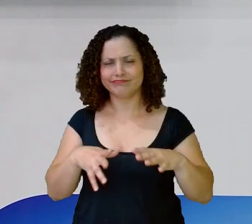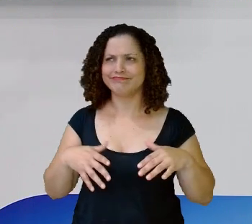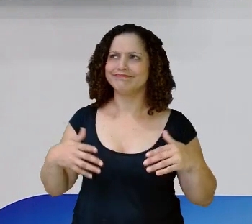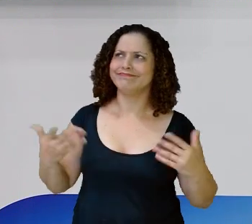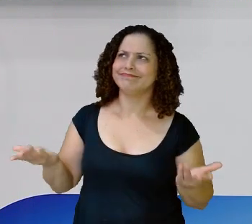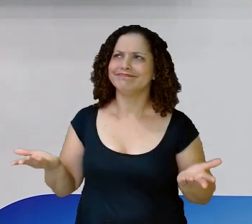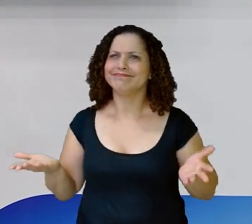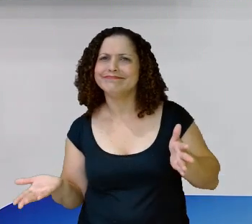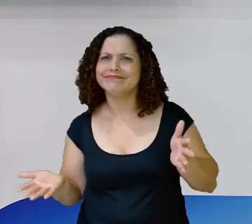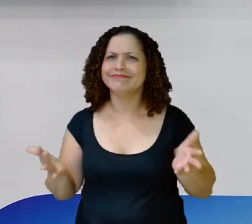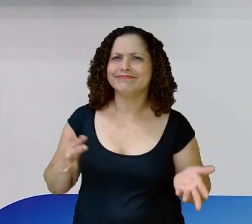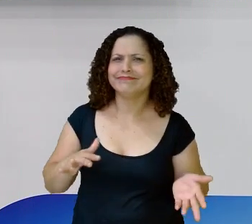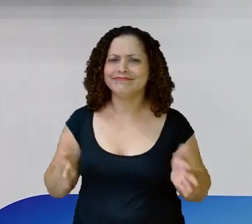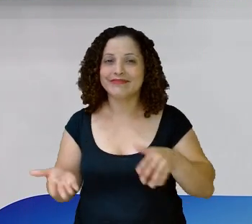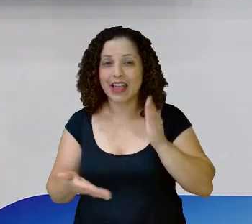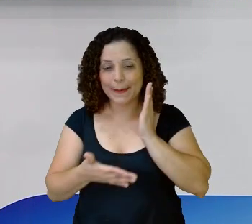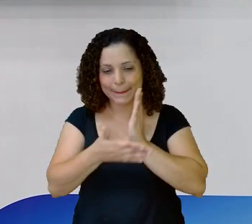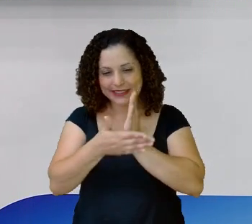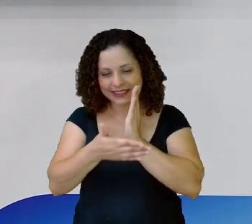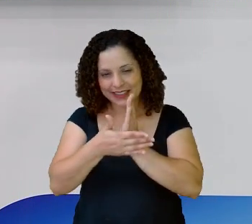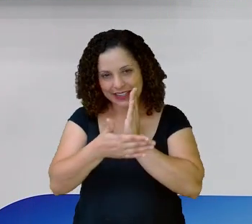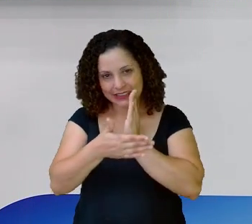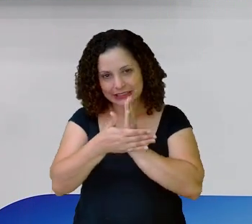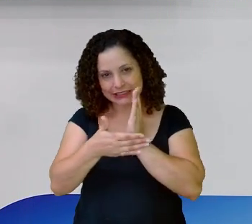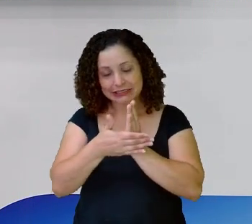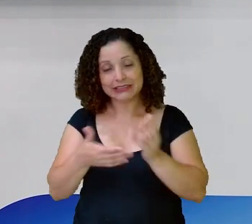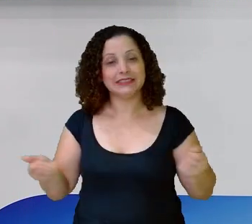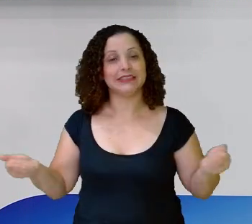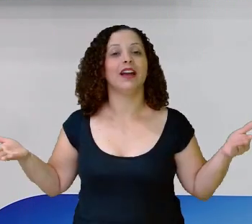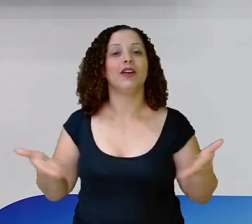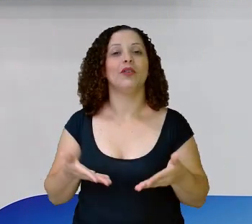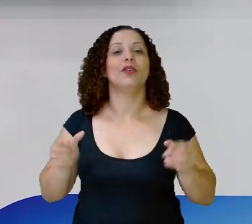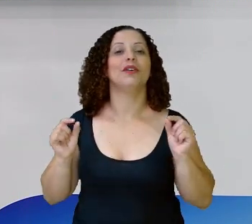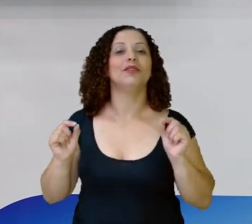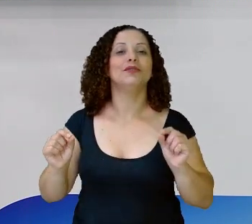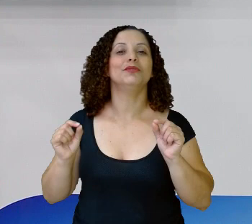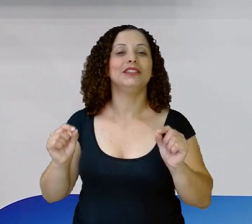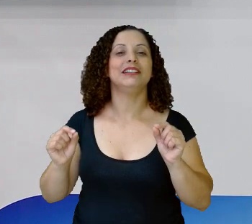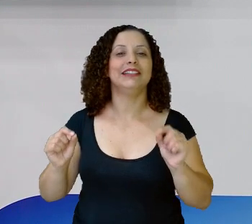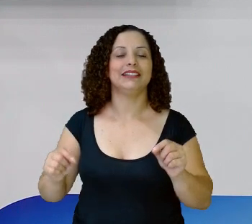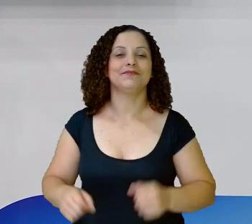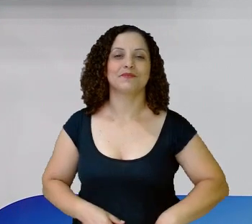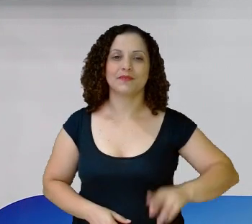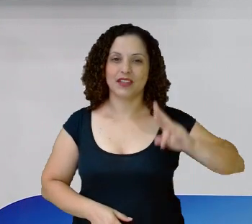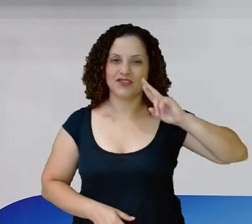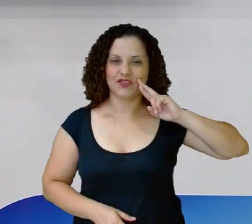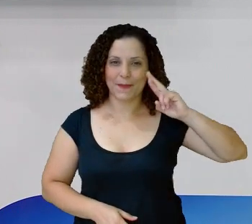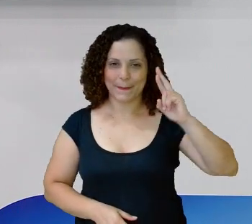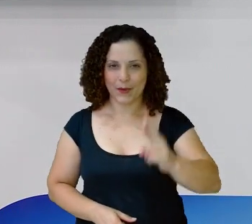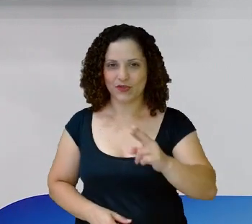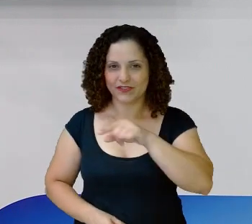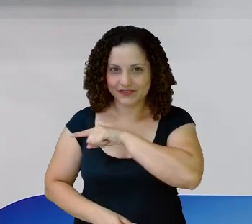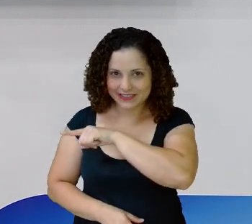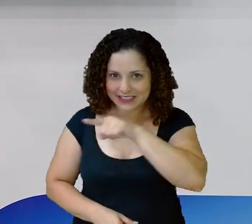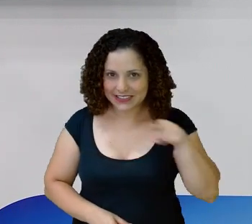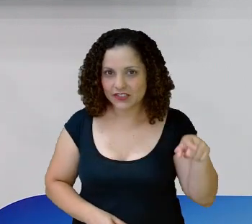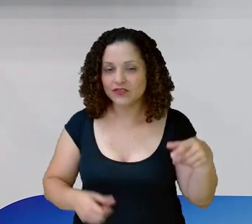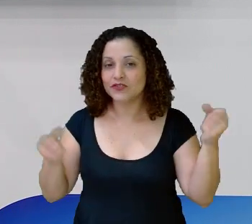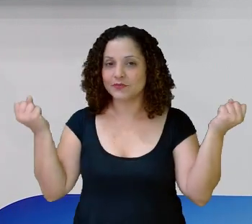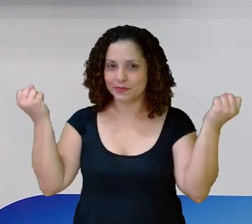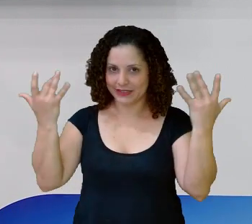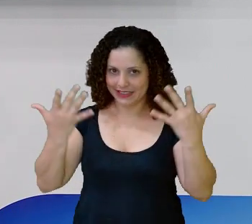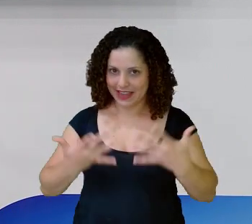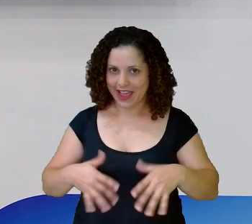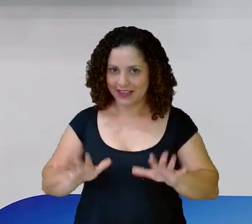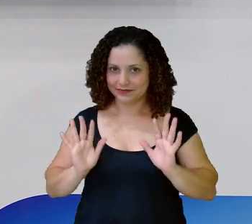75 Está ali Na metade E agora O que é que eu faço? Eu vou dar Resposta pra vocês E vou explicar